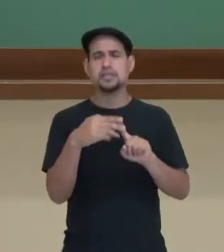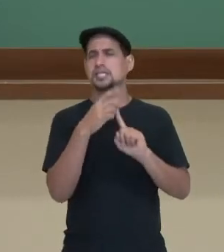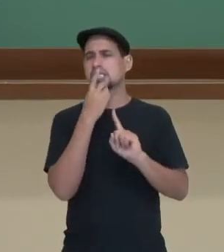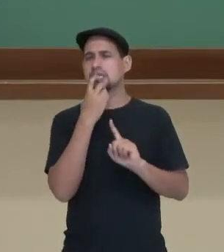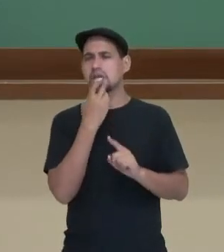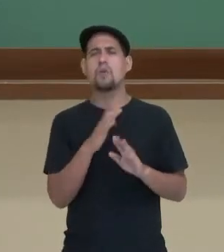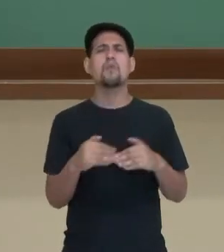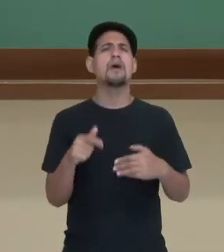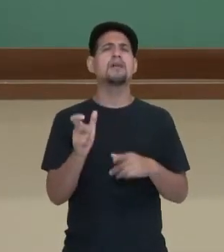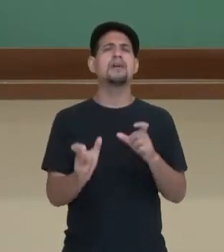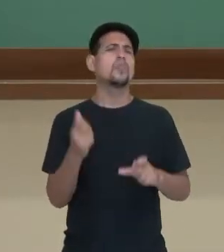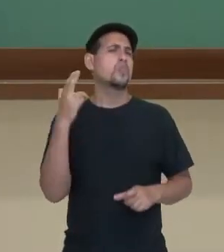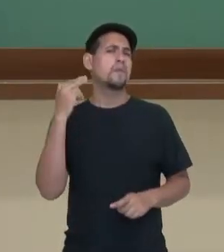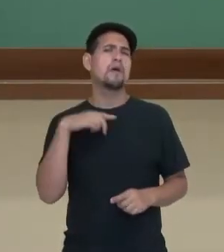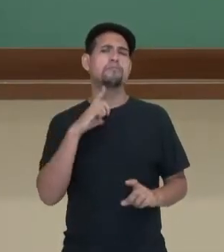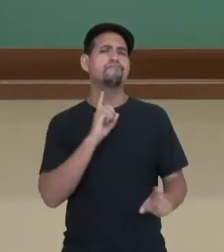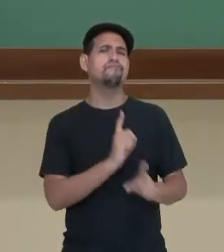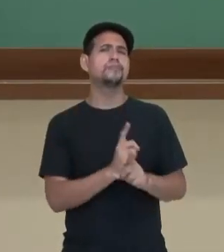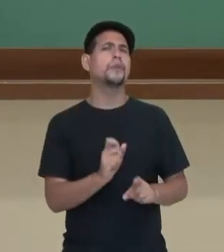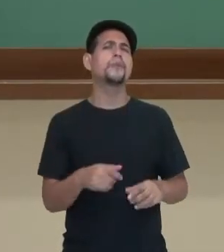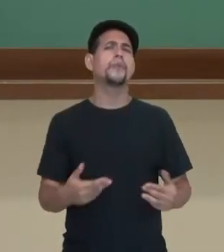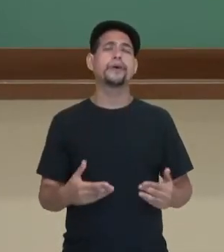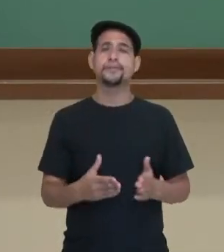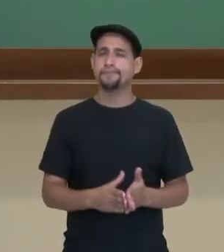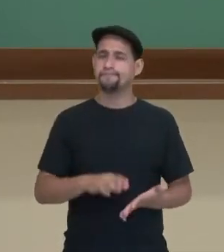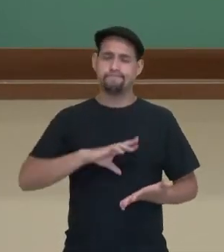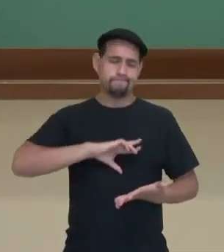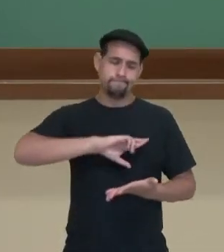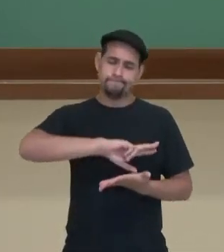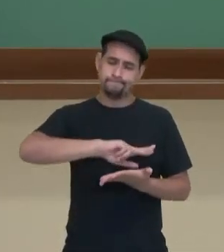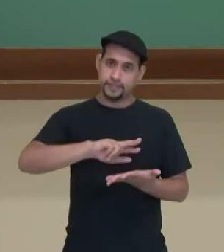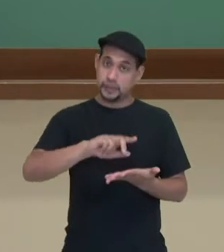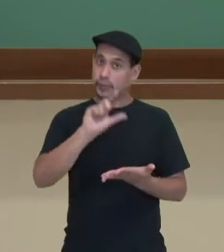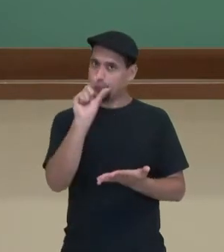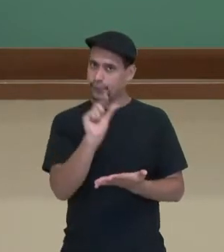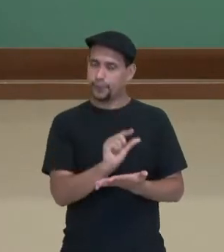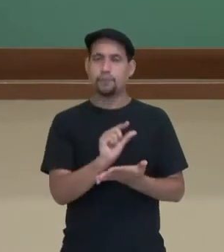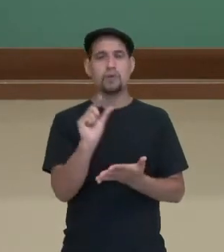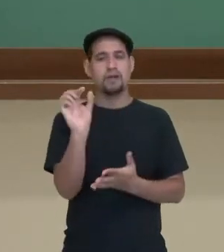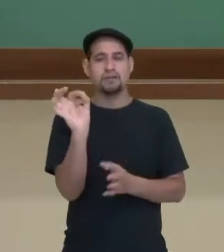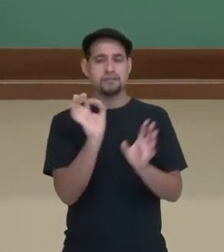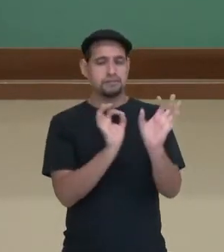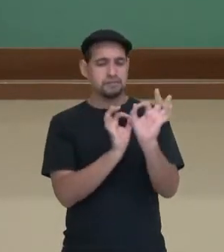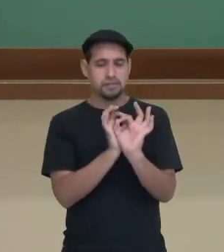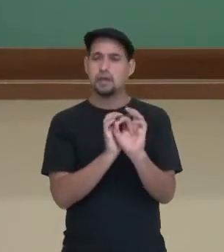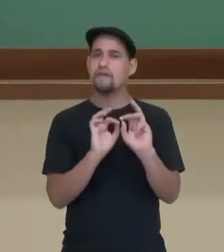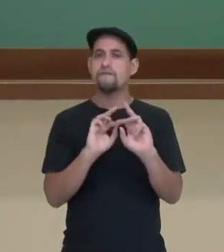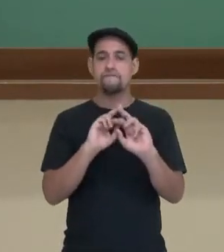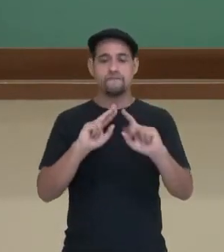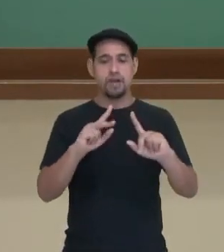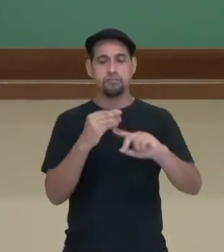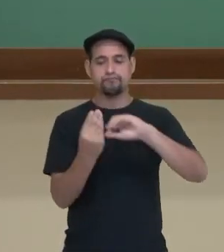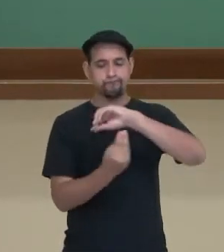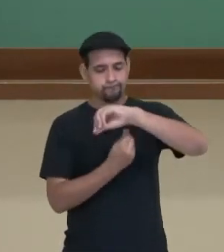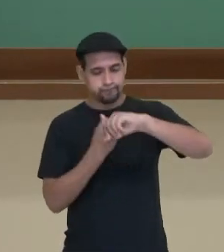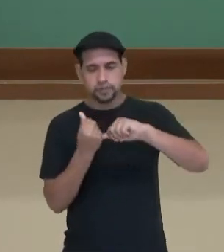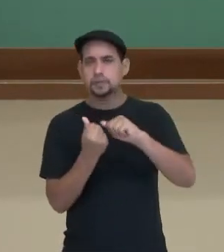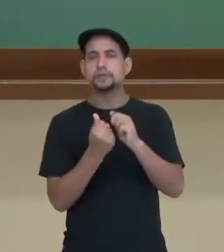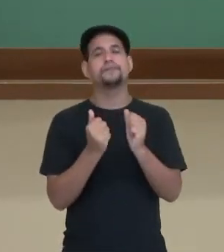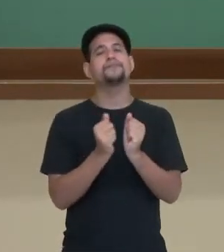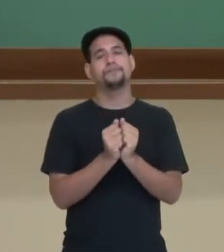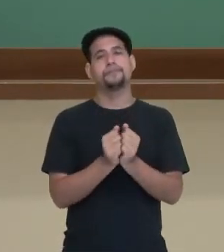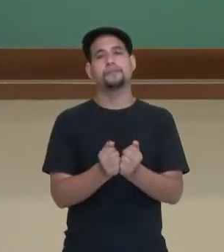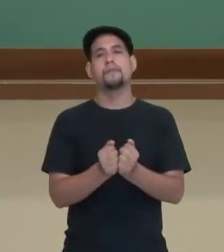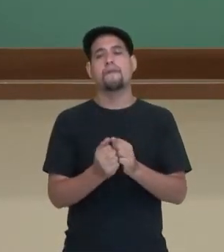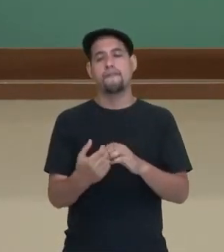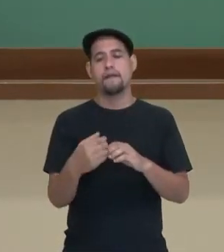Qual é a característica comum a eles? Eles têm poucas células, grande quantidade de substâncias entre essas células, né?